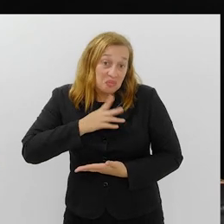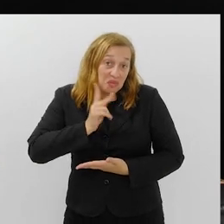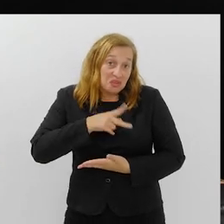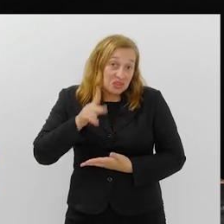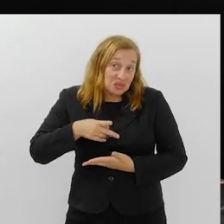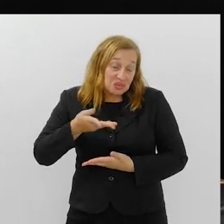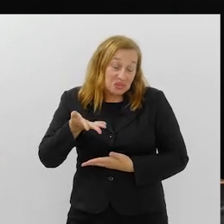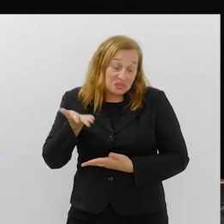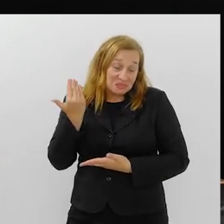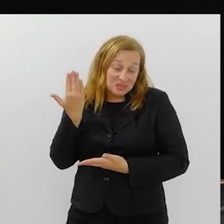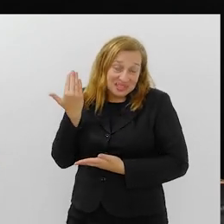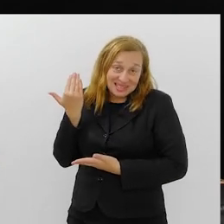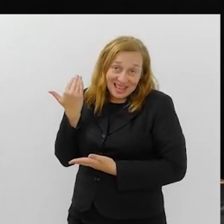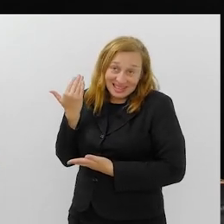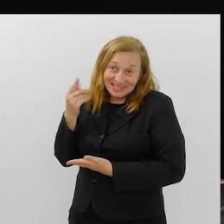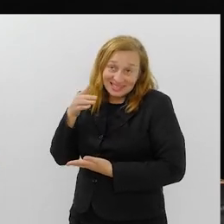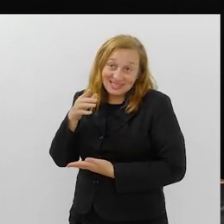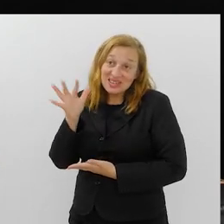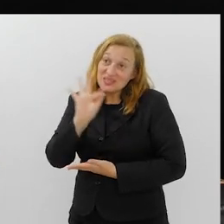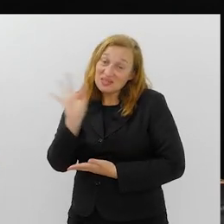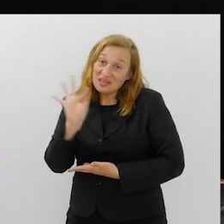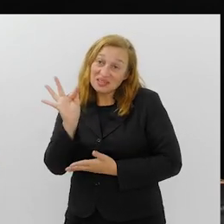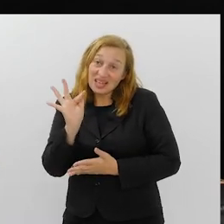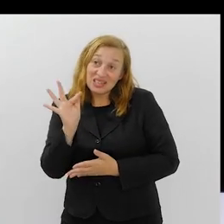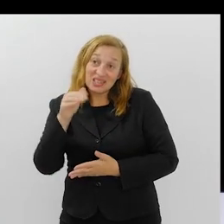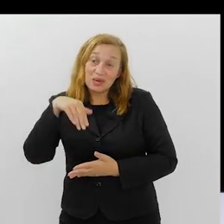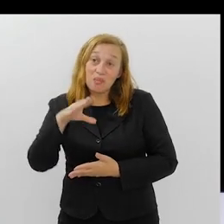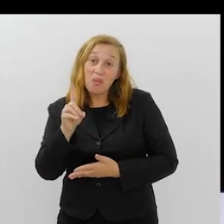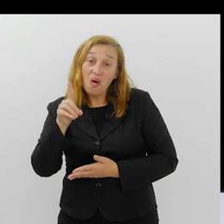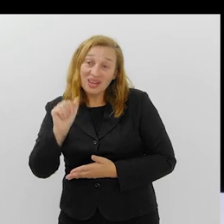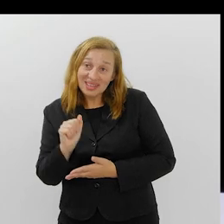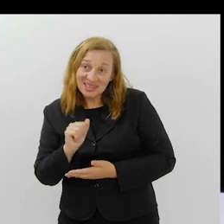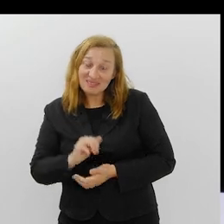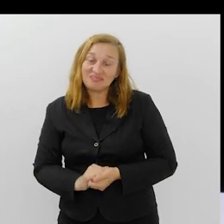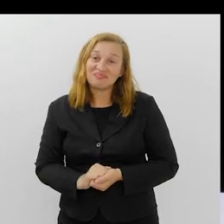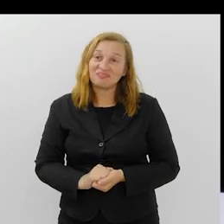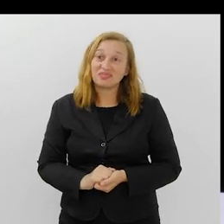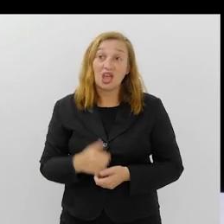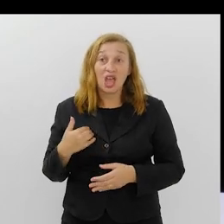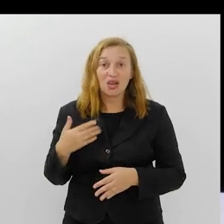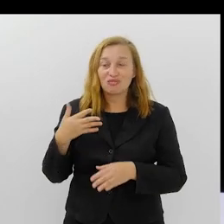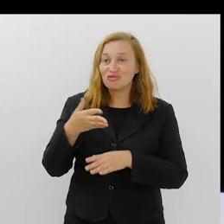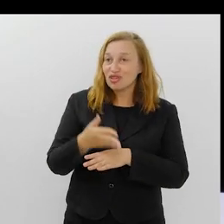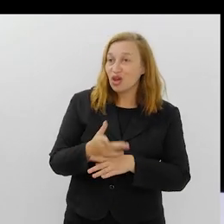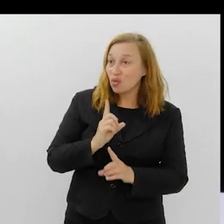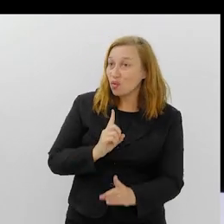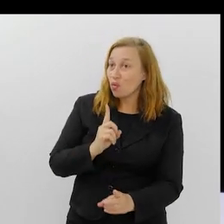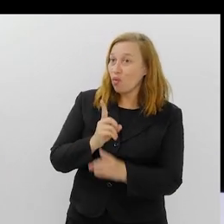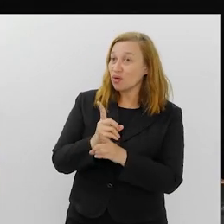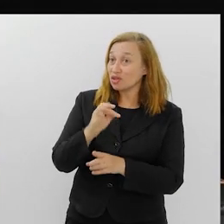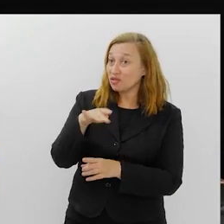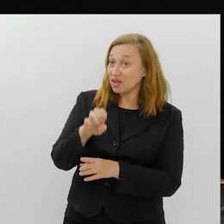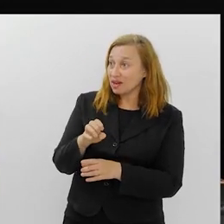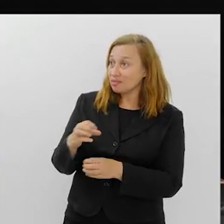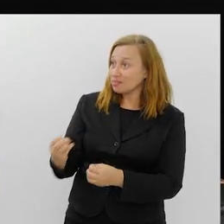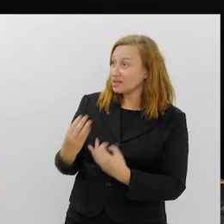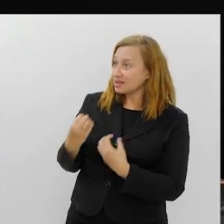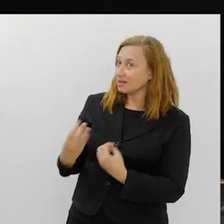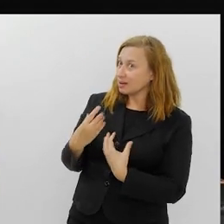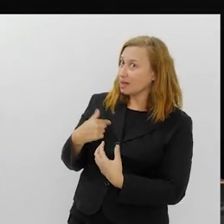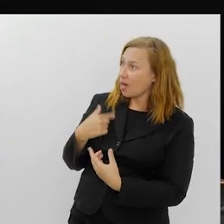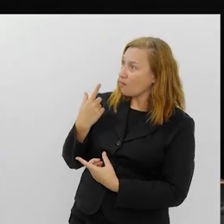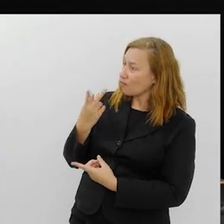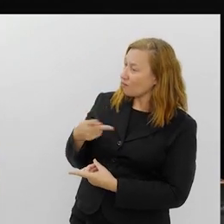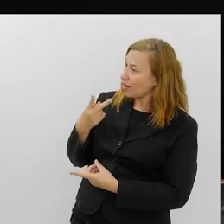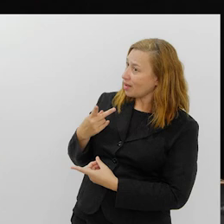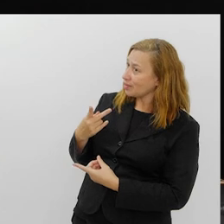meu professor na faculdade de moda e eu chego e encontro o Felipe Ferreira me dando aula.